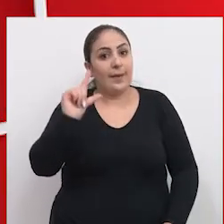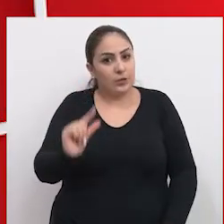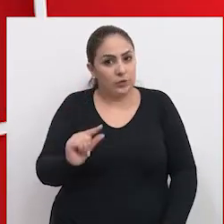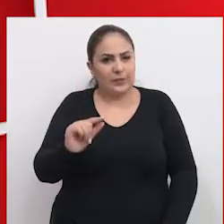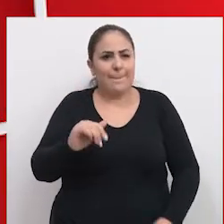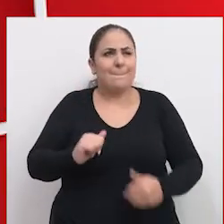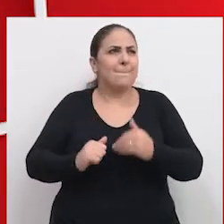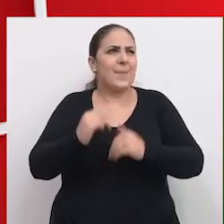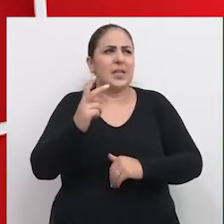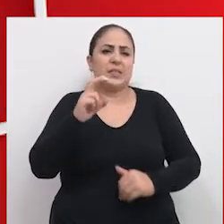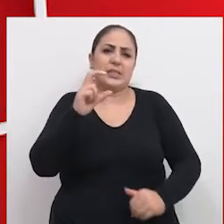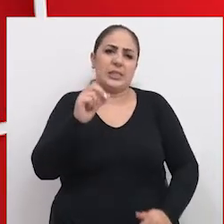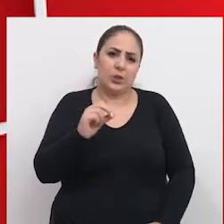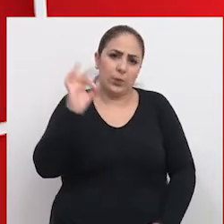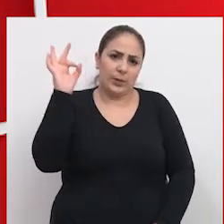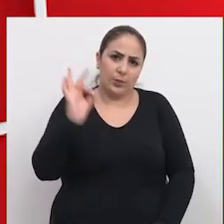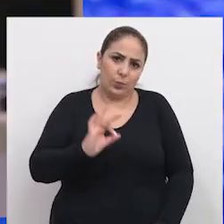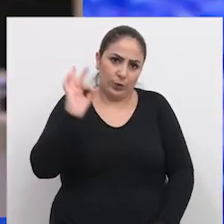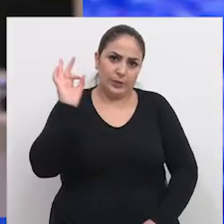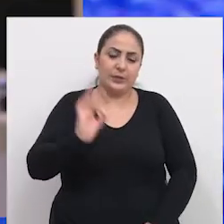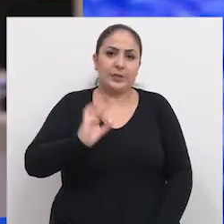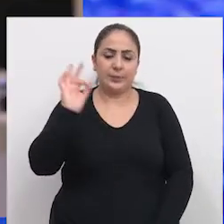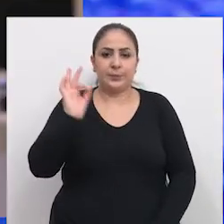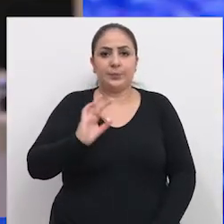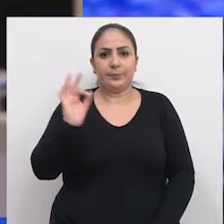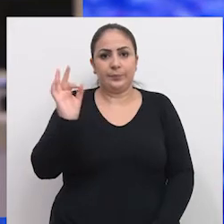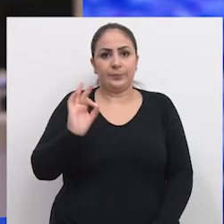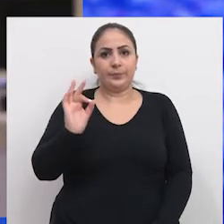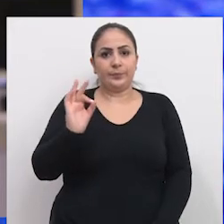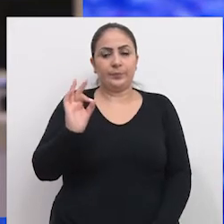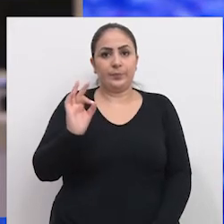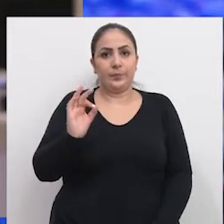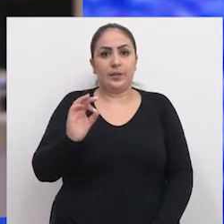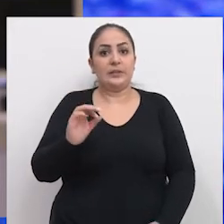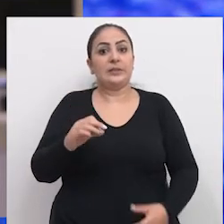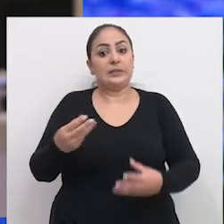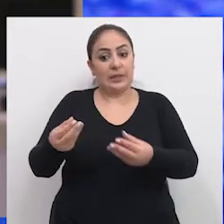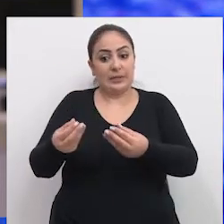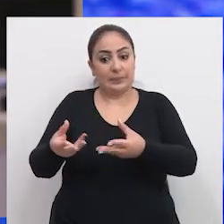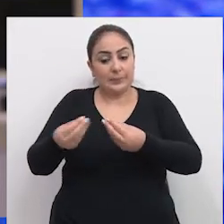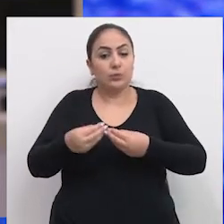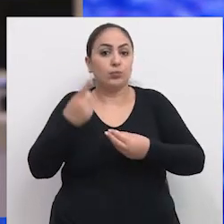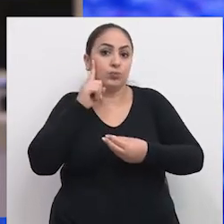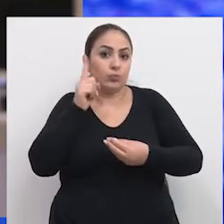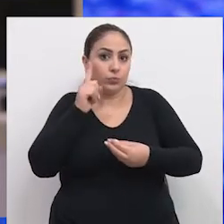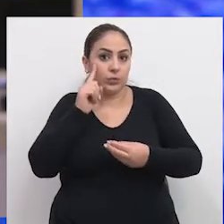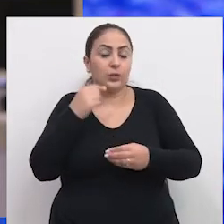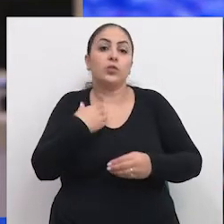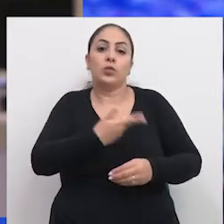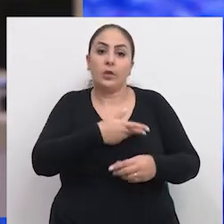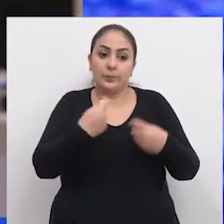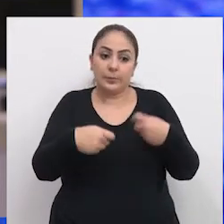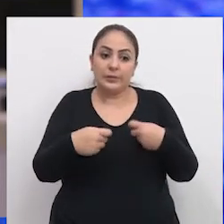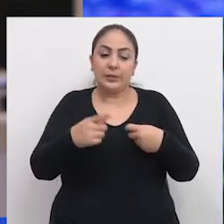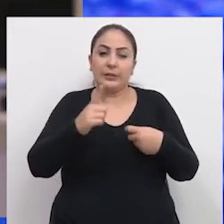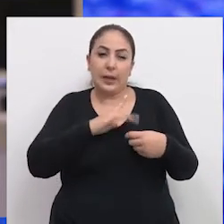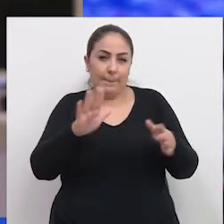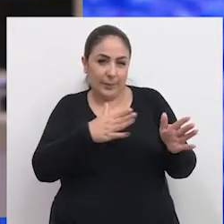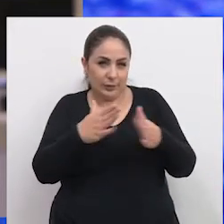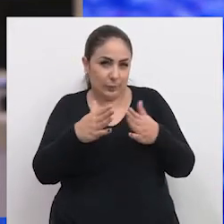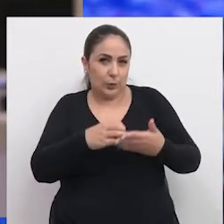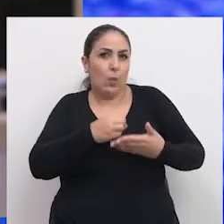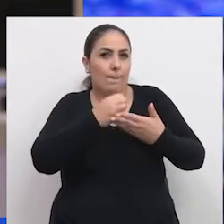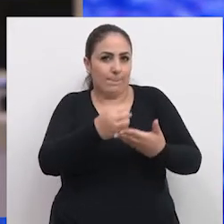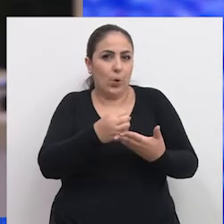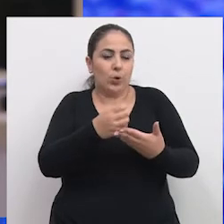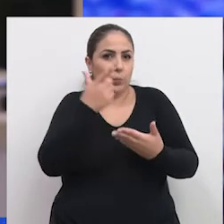uma redução de mais de 50% das coletas diárias. Nós teríamos que ter, para